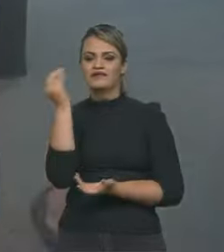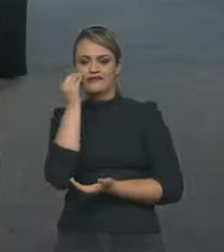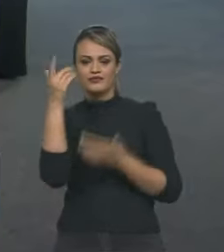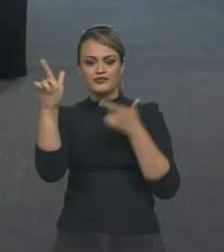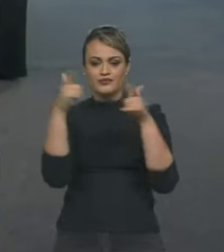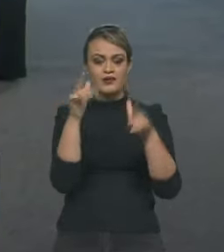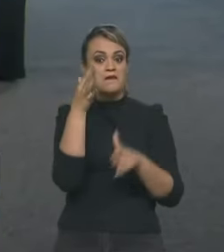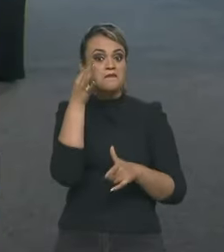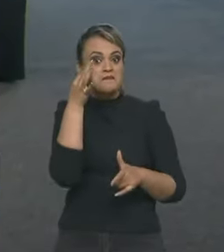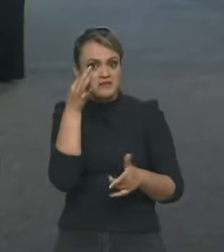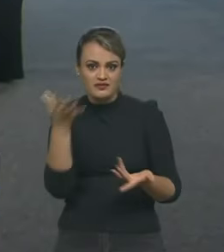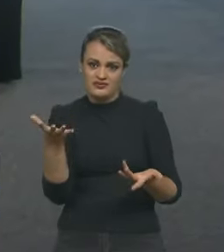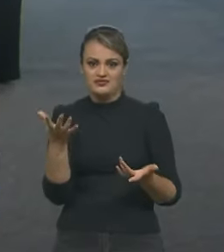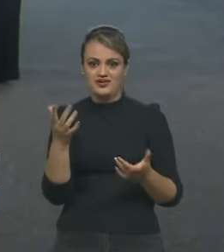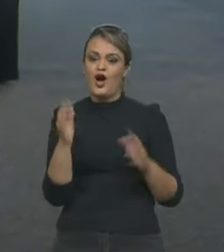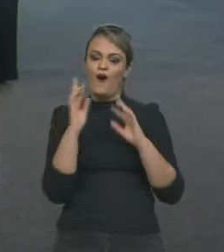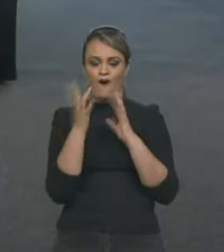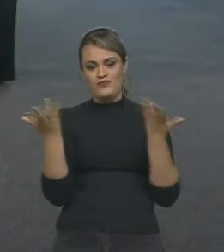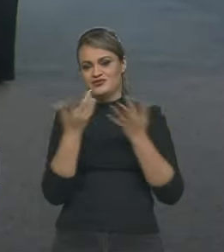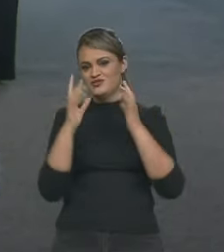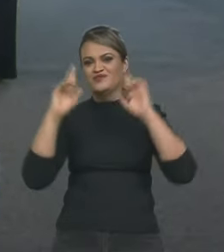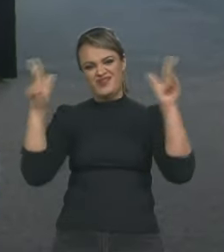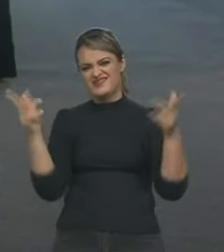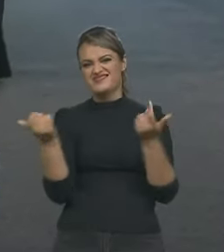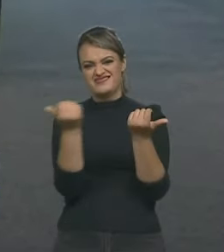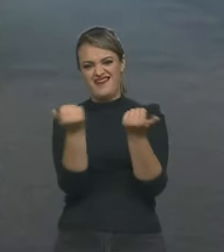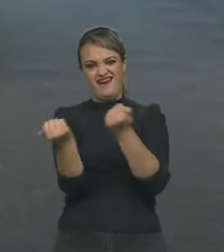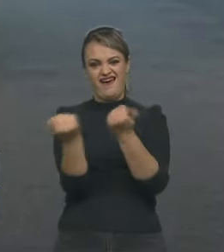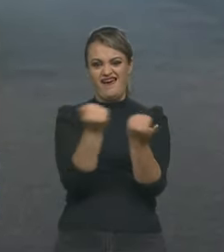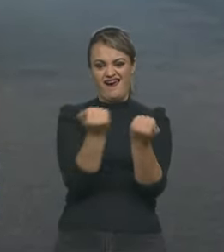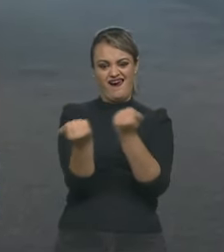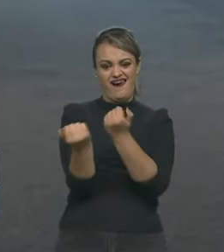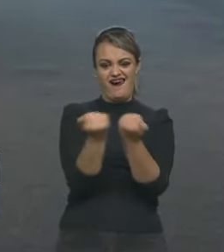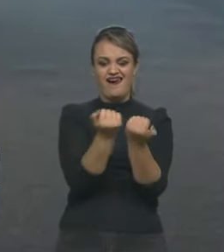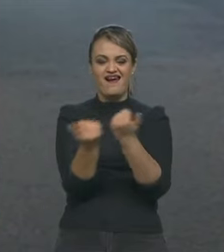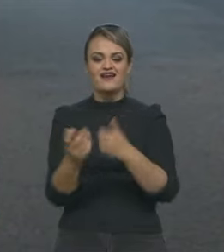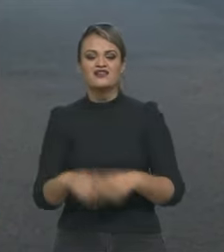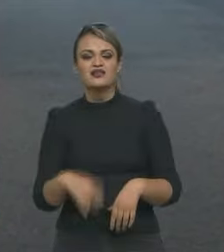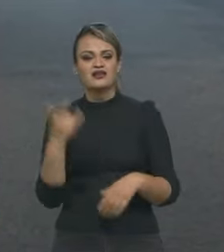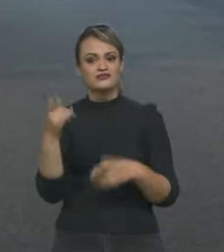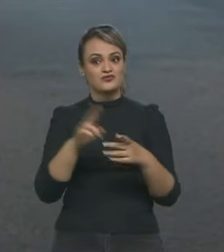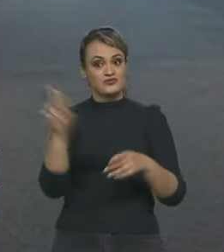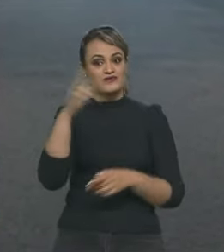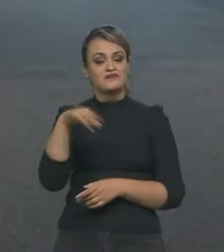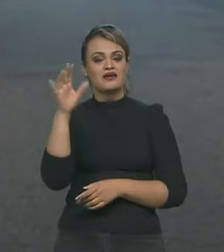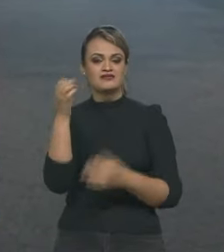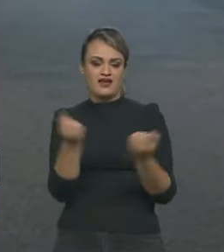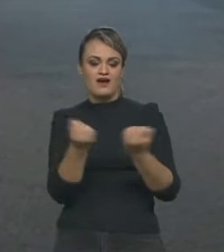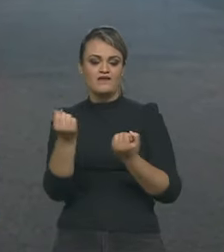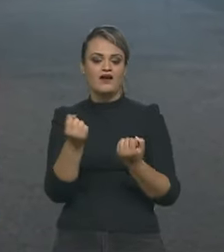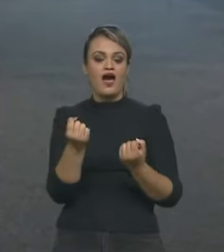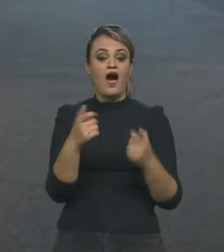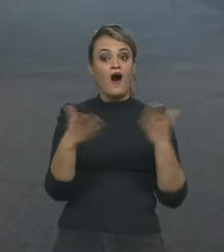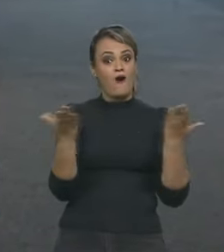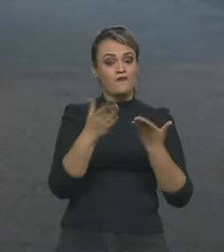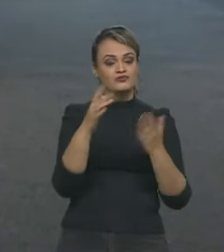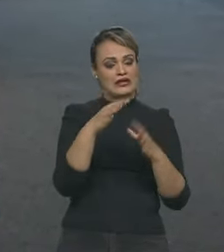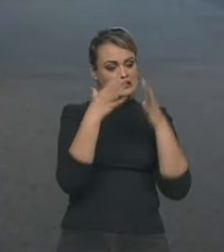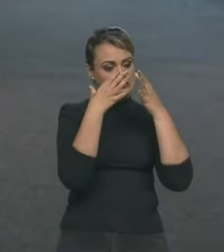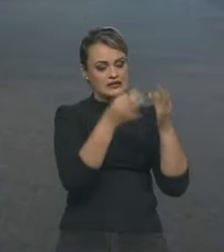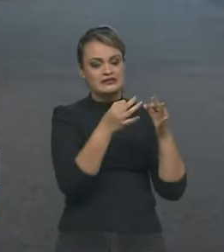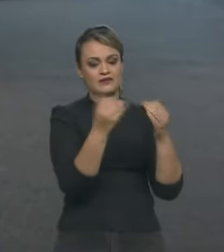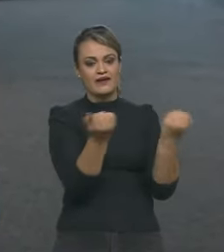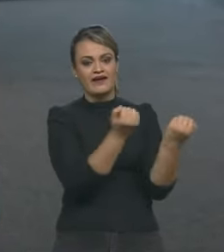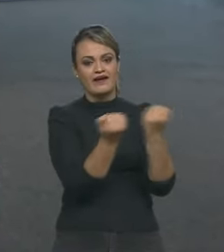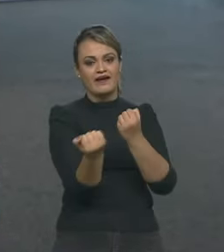Era tudo bem diferente, né, você estava mais ligado com o carro. Hoje em dia os pilotos estão mais ligados com